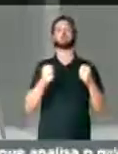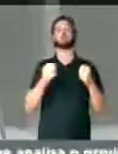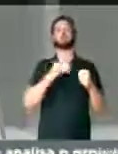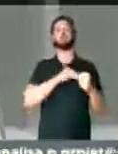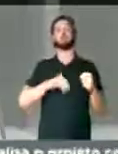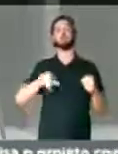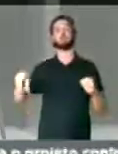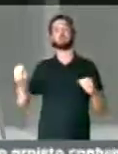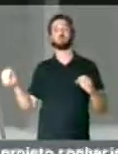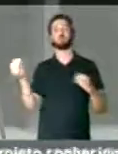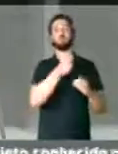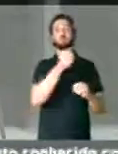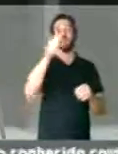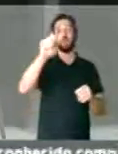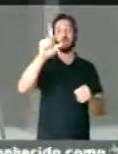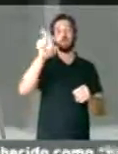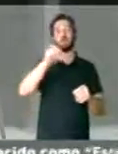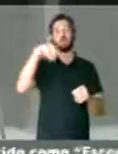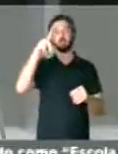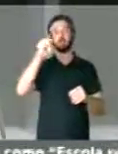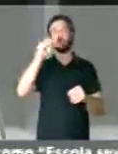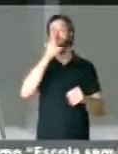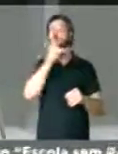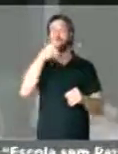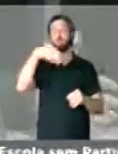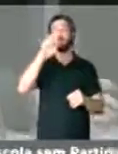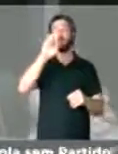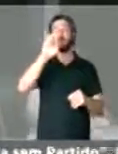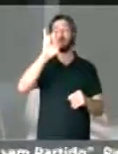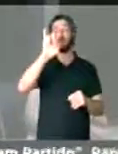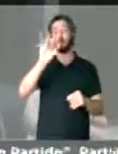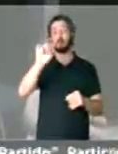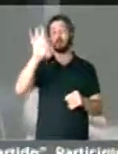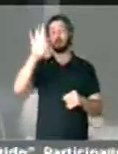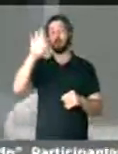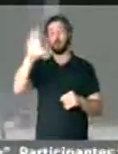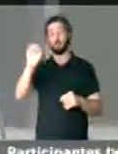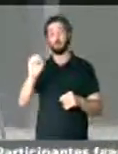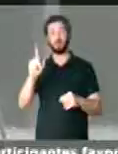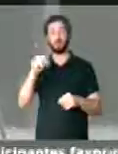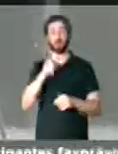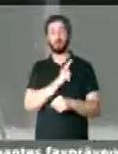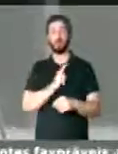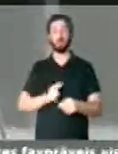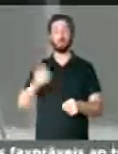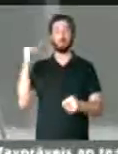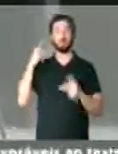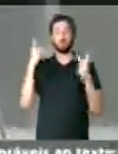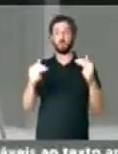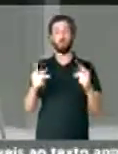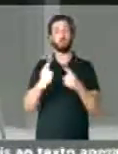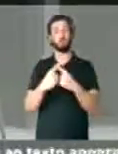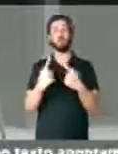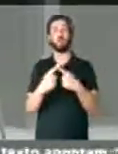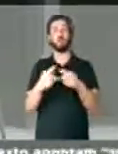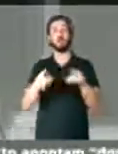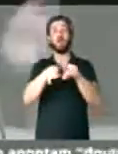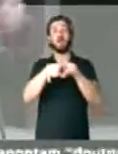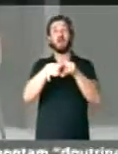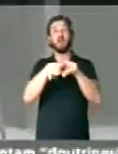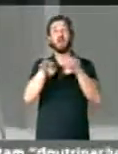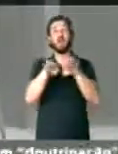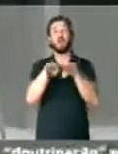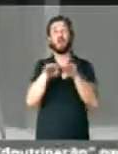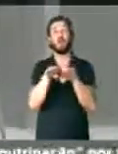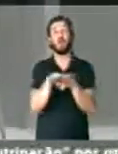ministro o senhor Moreira Franco. Prática comum do outro governo, porque são irmãos siameses. Nós não